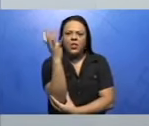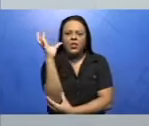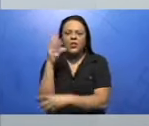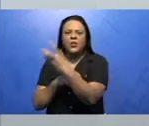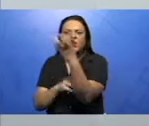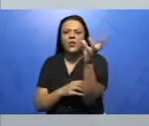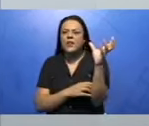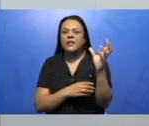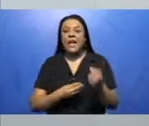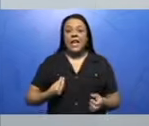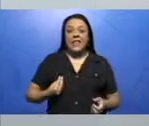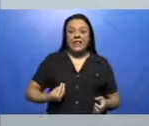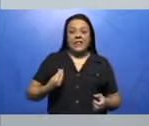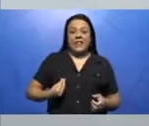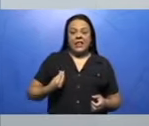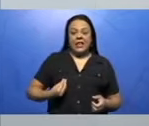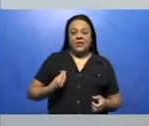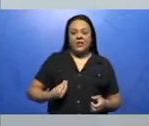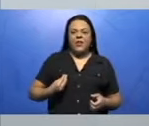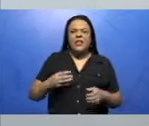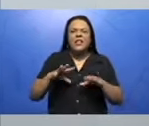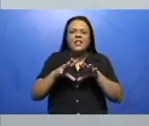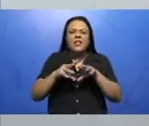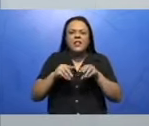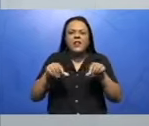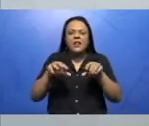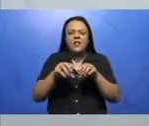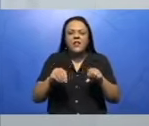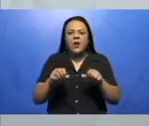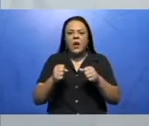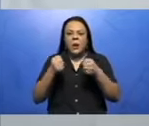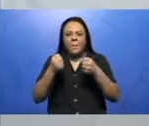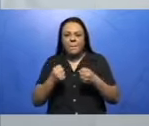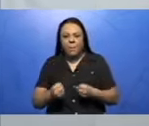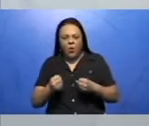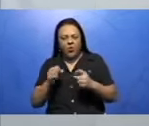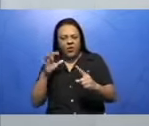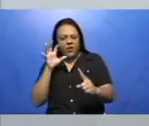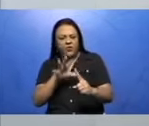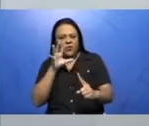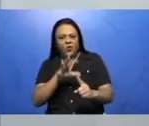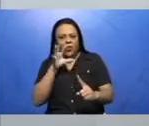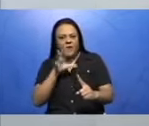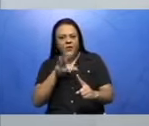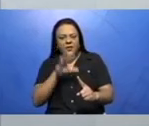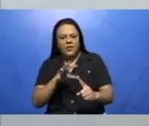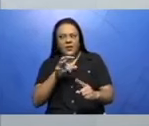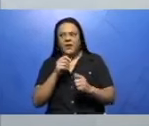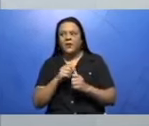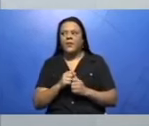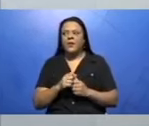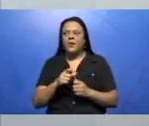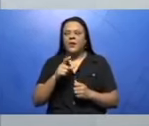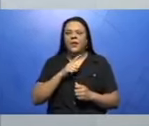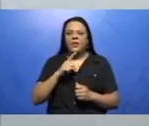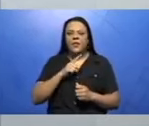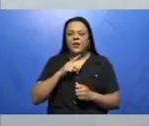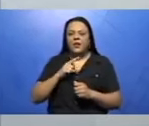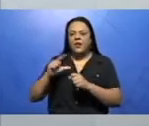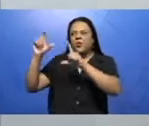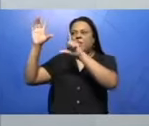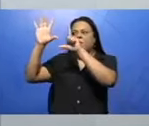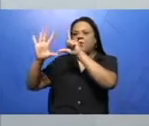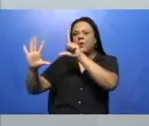manipulados através do fetichismo. Nós temos aqui uma imagem de um